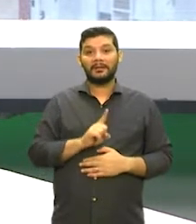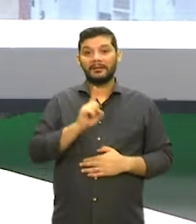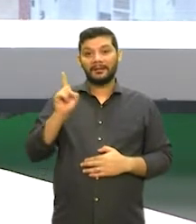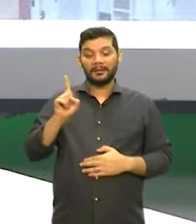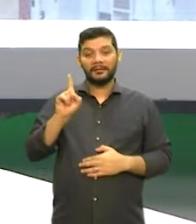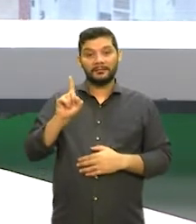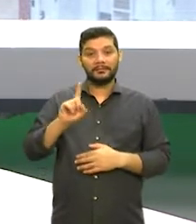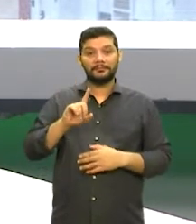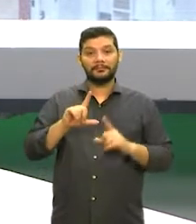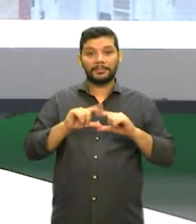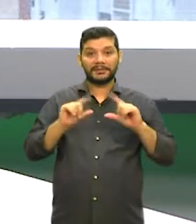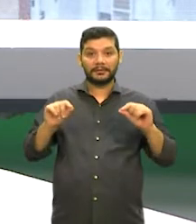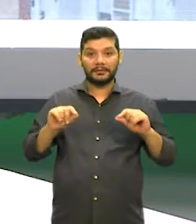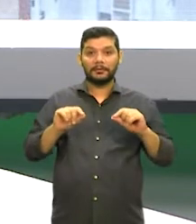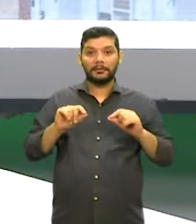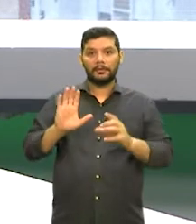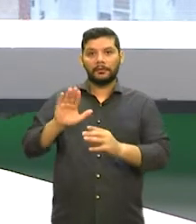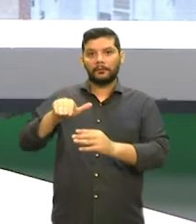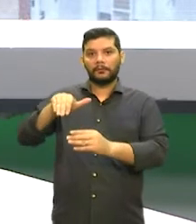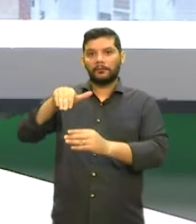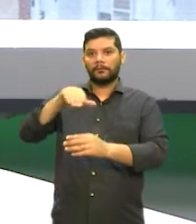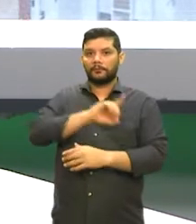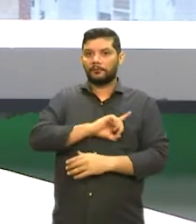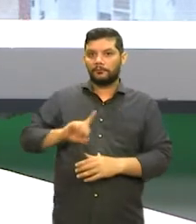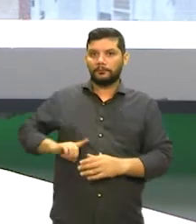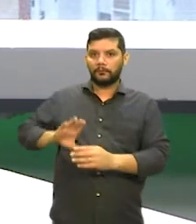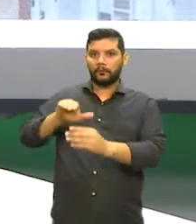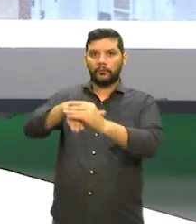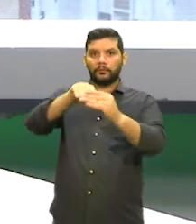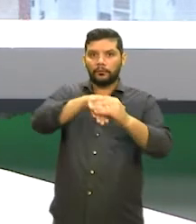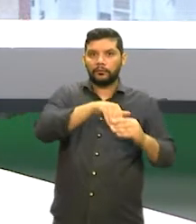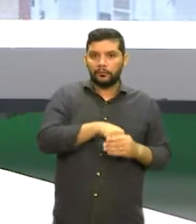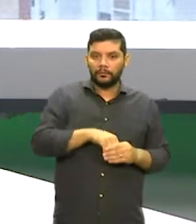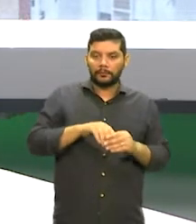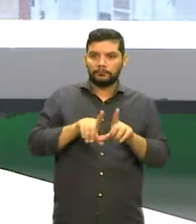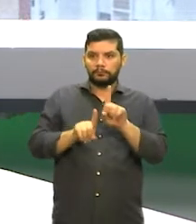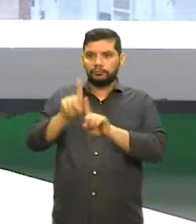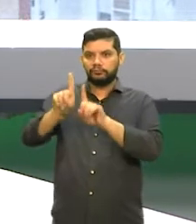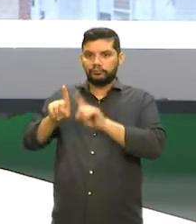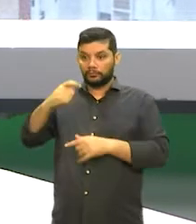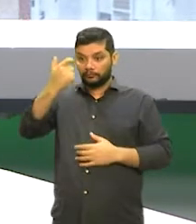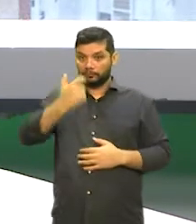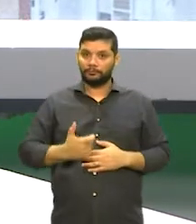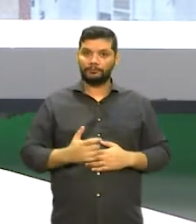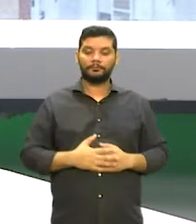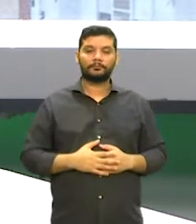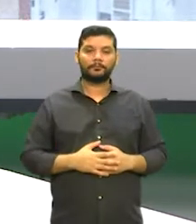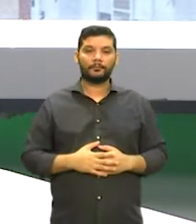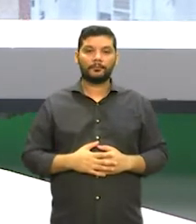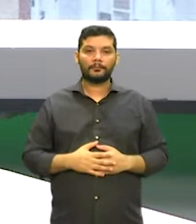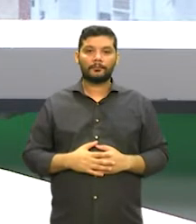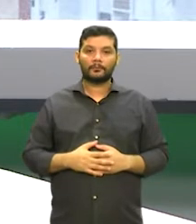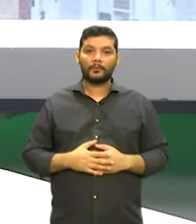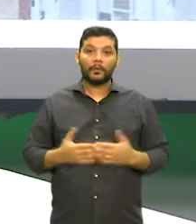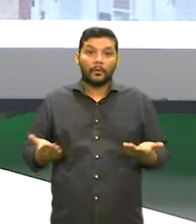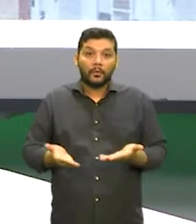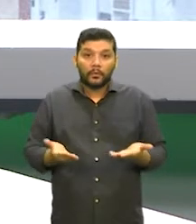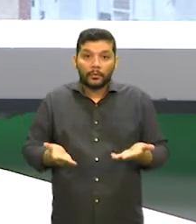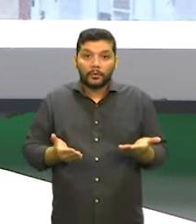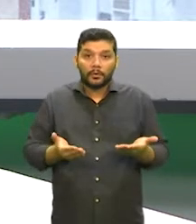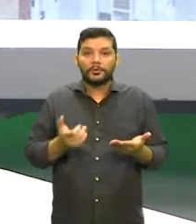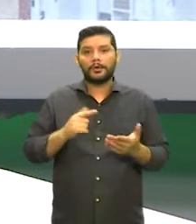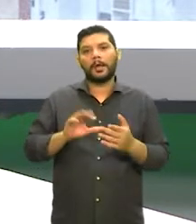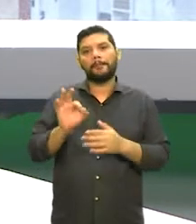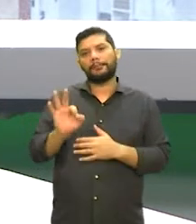individualmente, desconsiderando o voto nas siglas. Atualmente, o sistema em vigor é o proporcional.